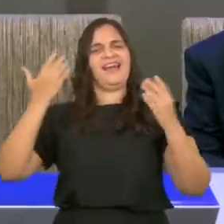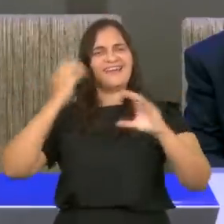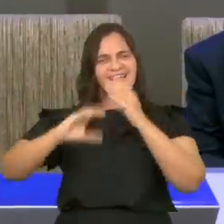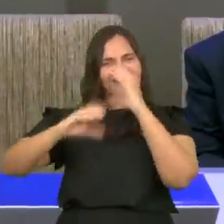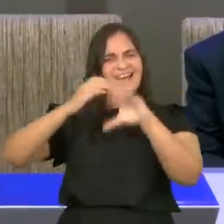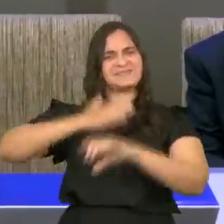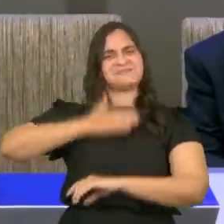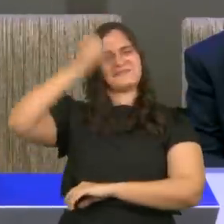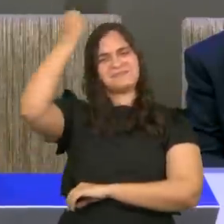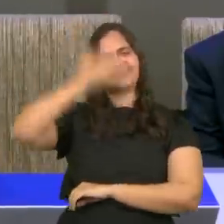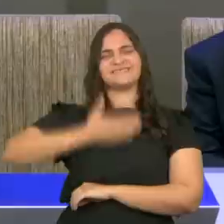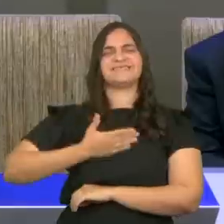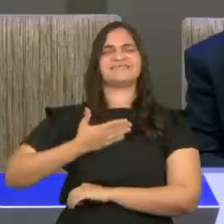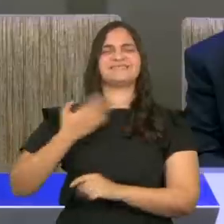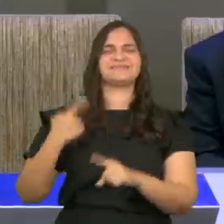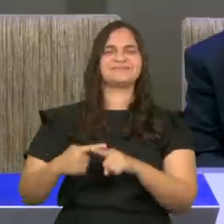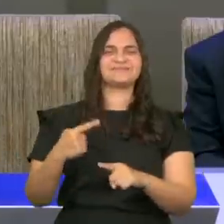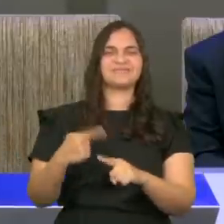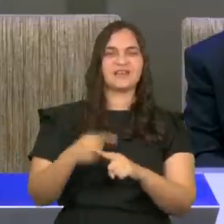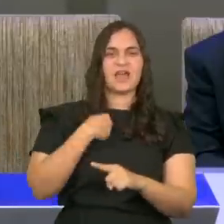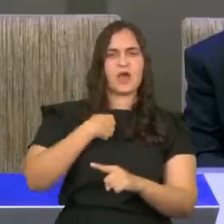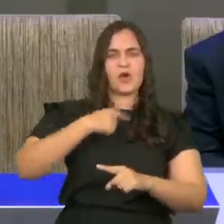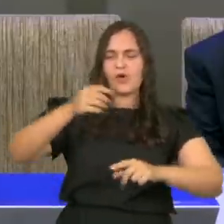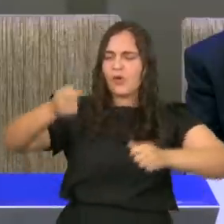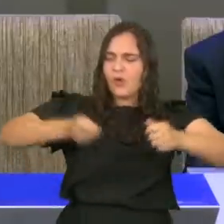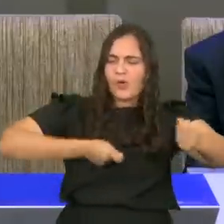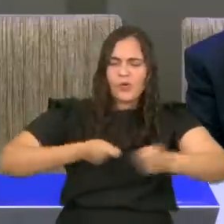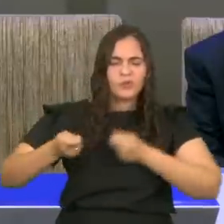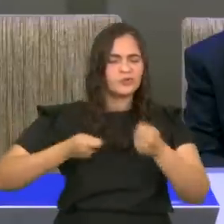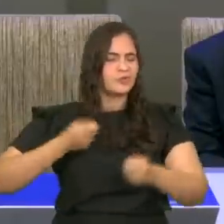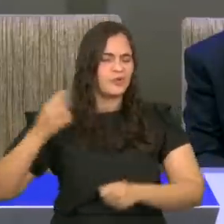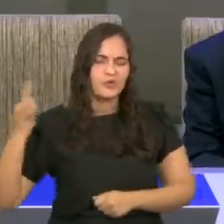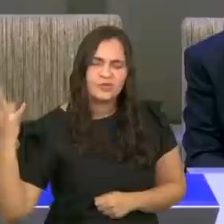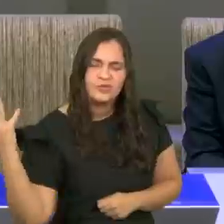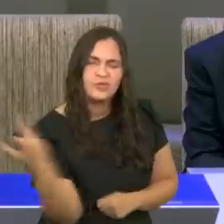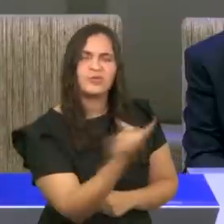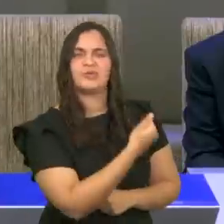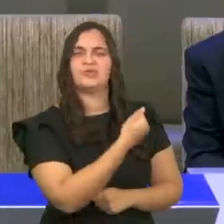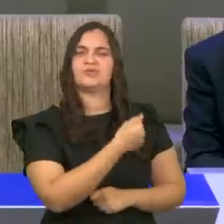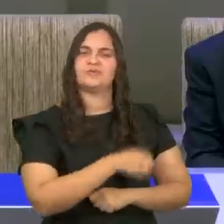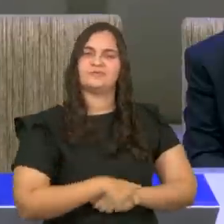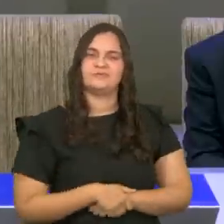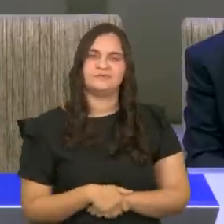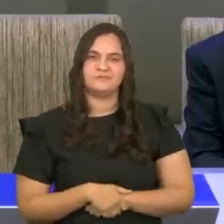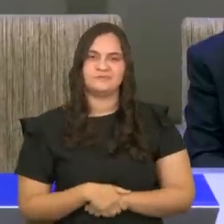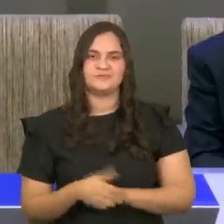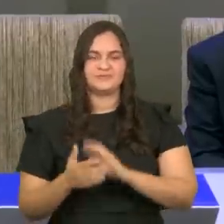minha presença, porque eu estou, no controle. Aleluia.